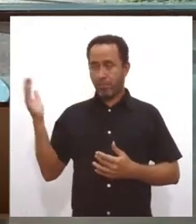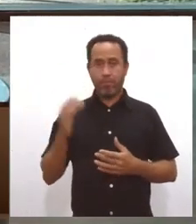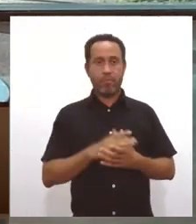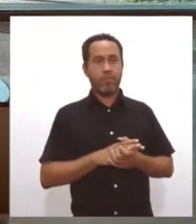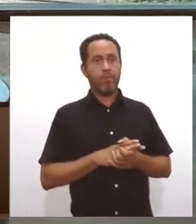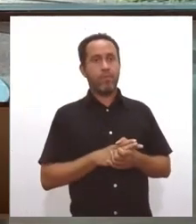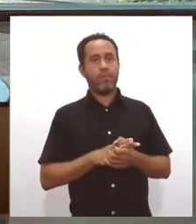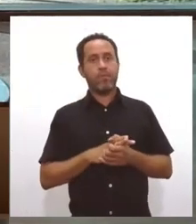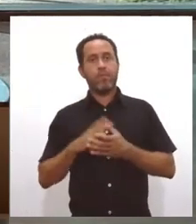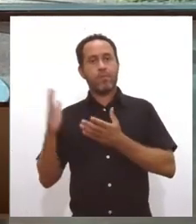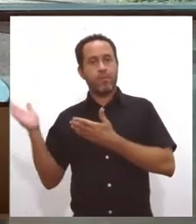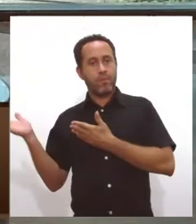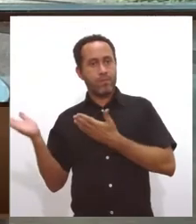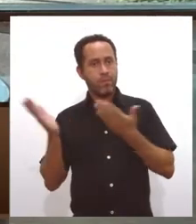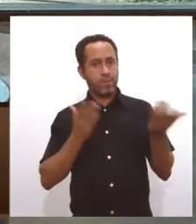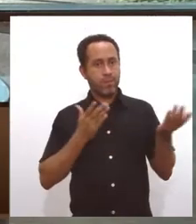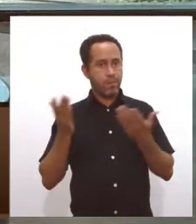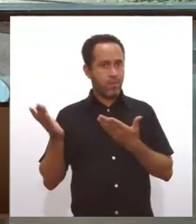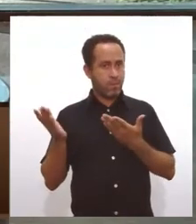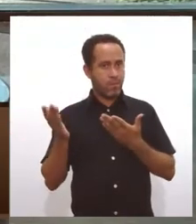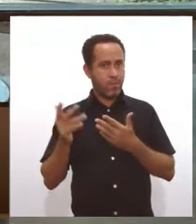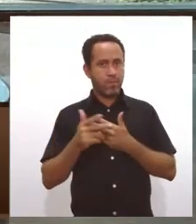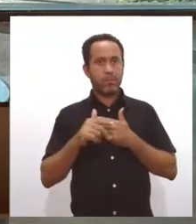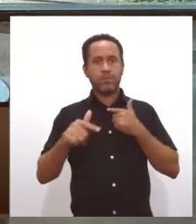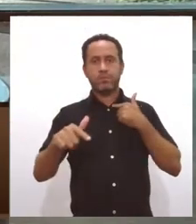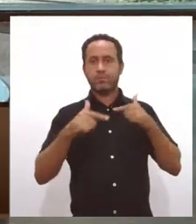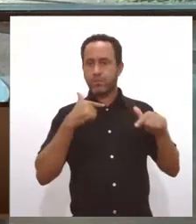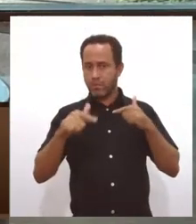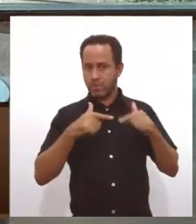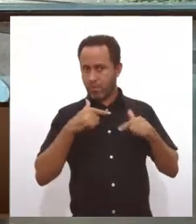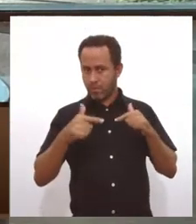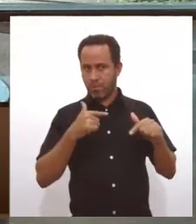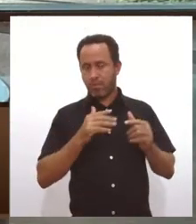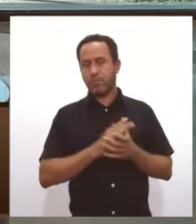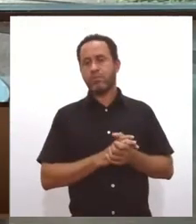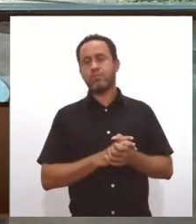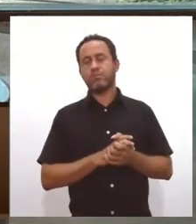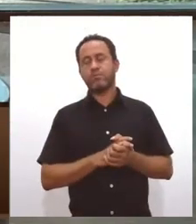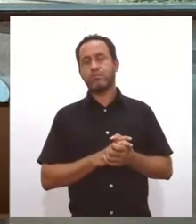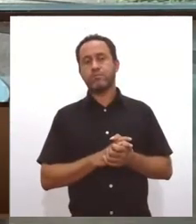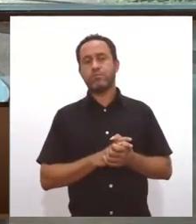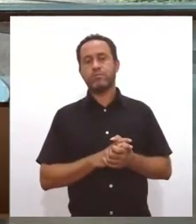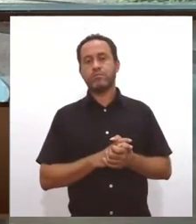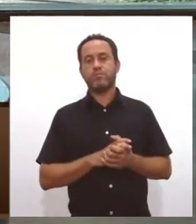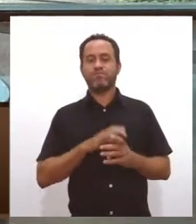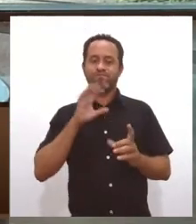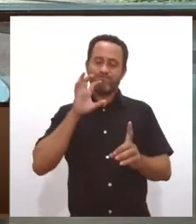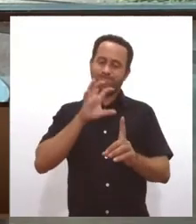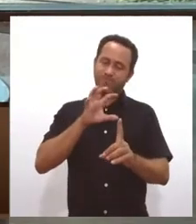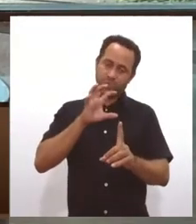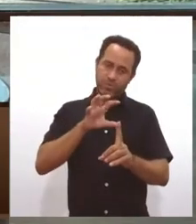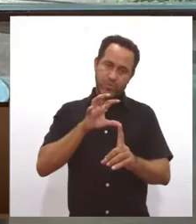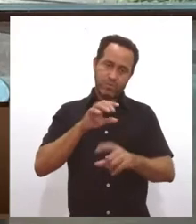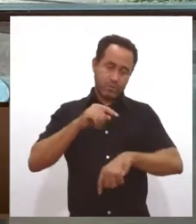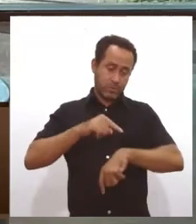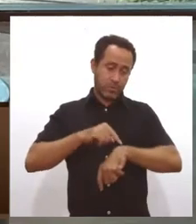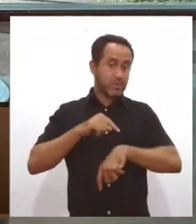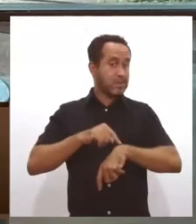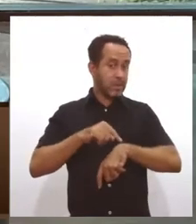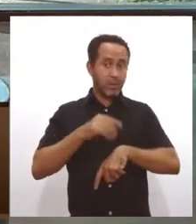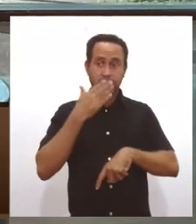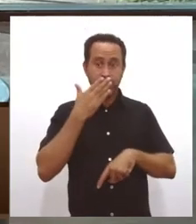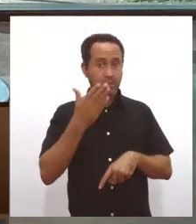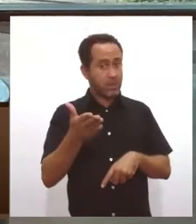Cátia, das outras pessoas, são obras que são, que têm um impacto, né? E a partir do momento que você não solicita,